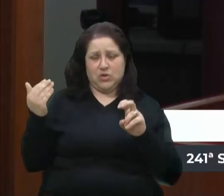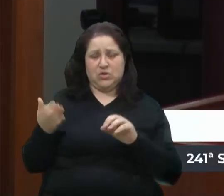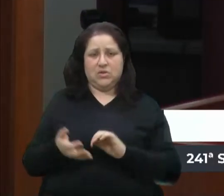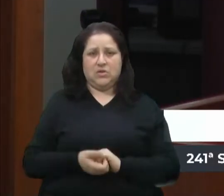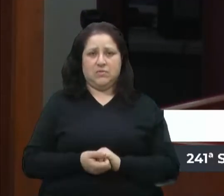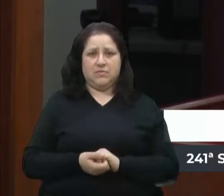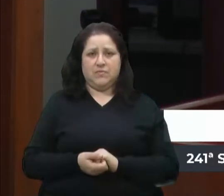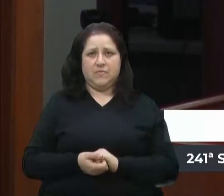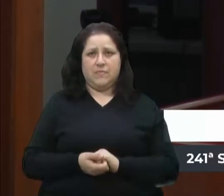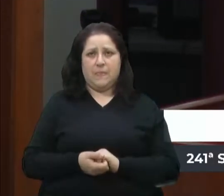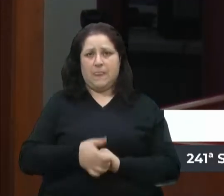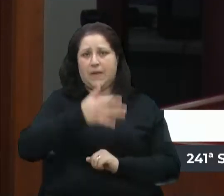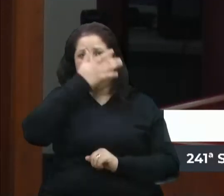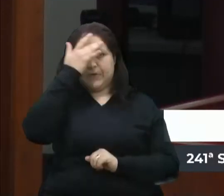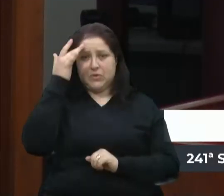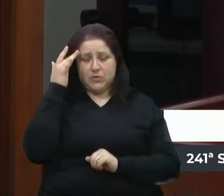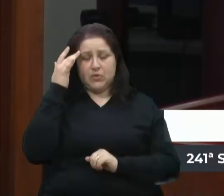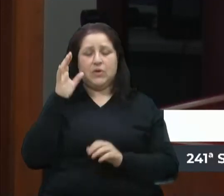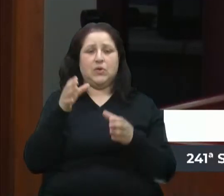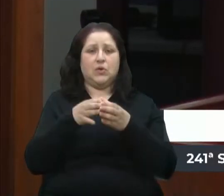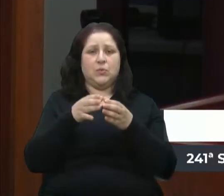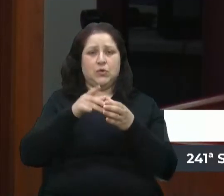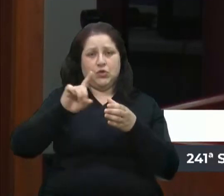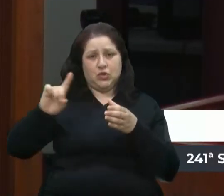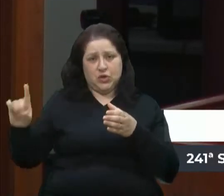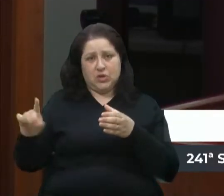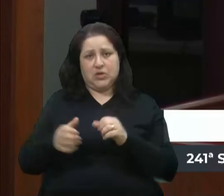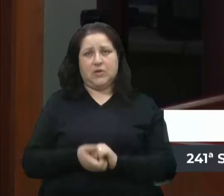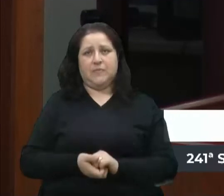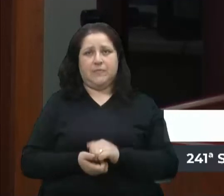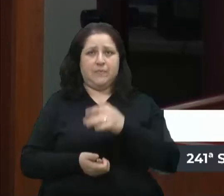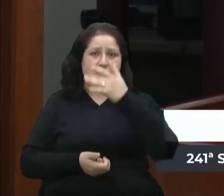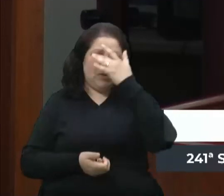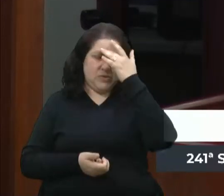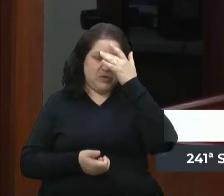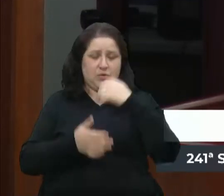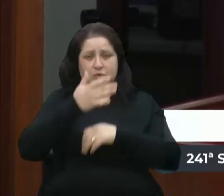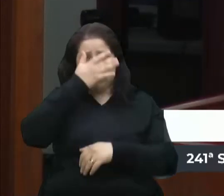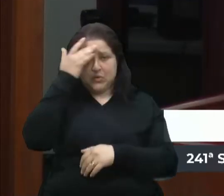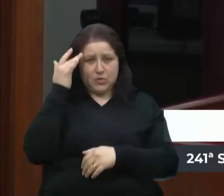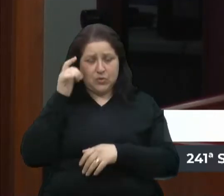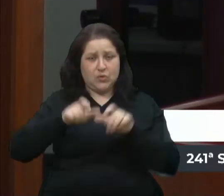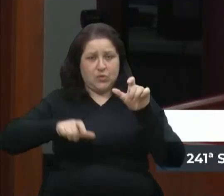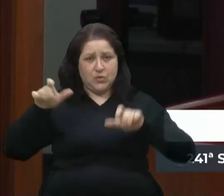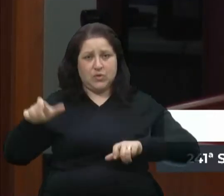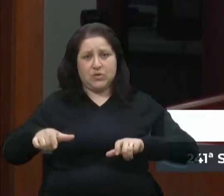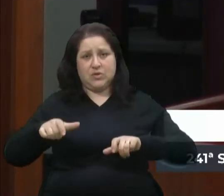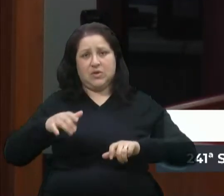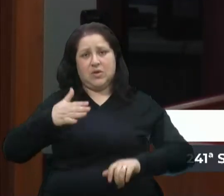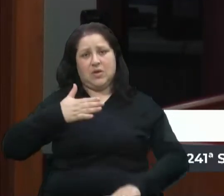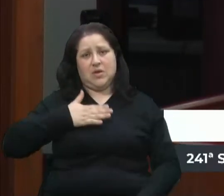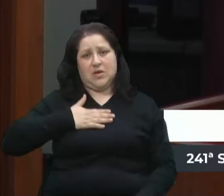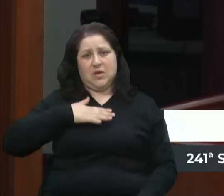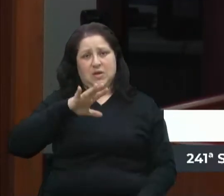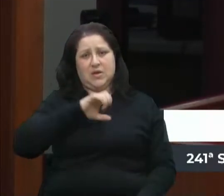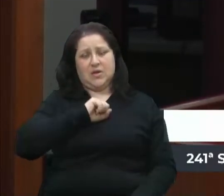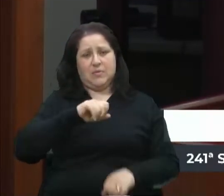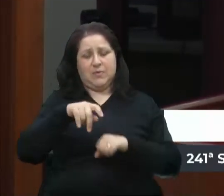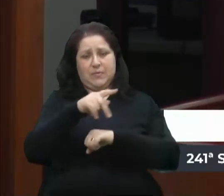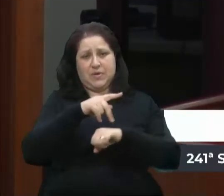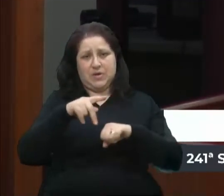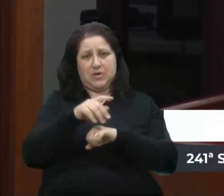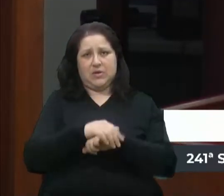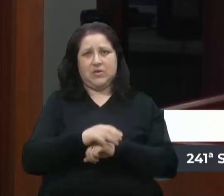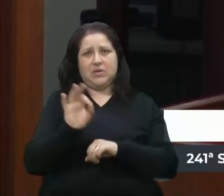pessoal da direita, pessoal patriota, não, não se